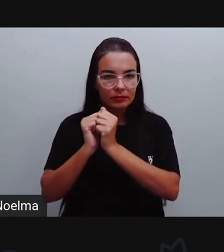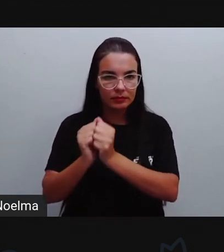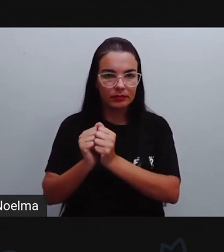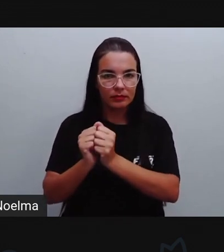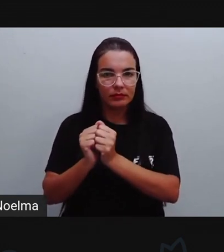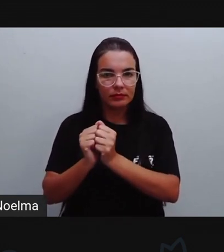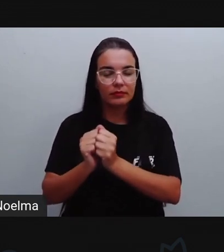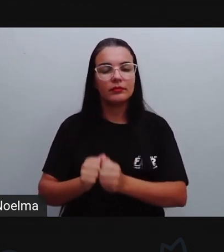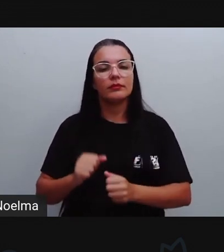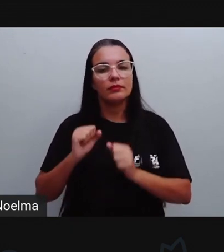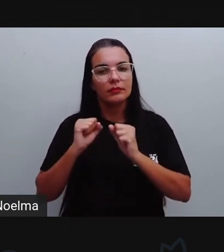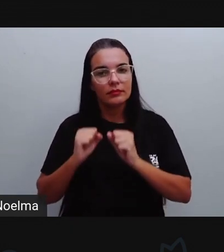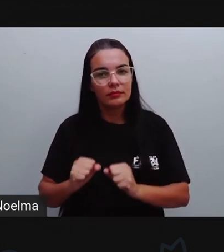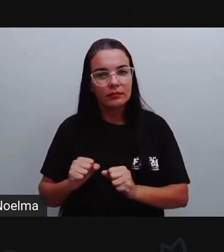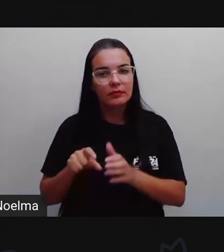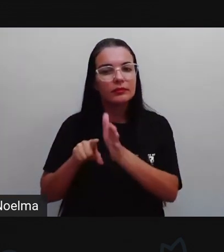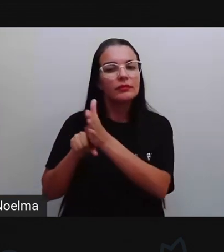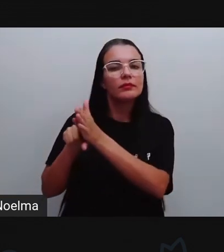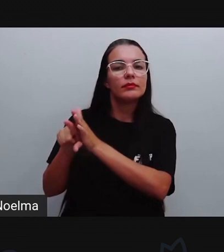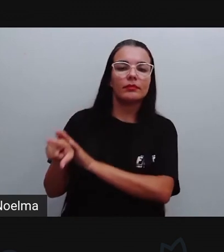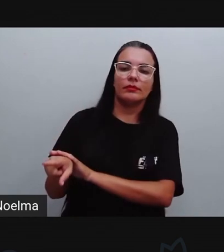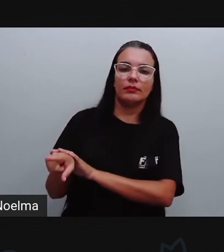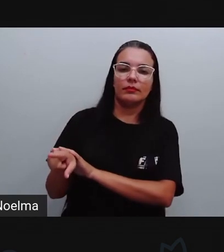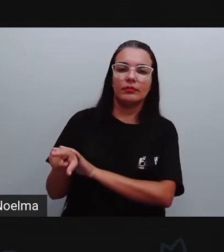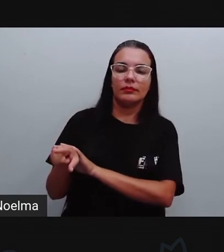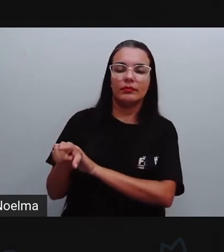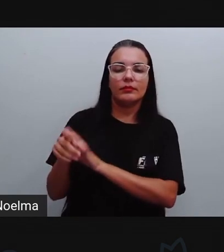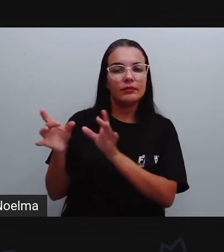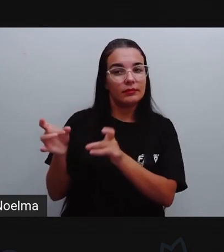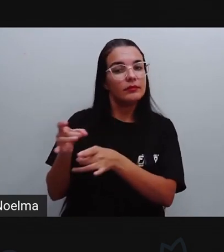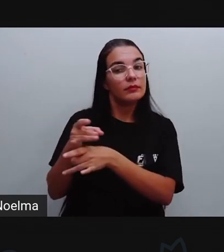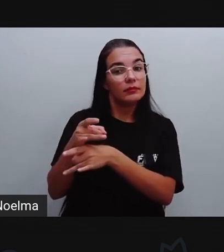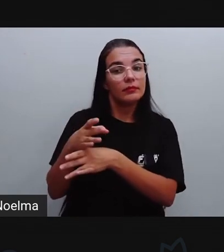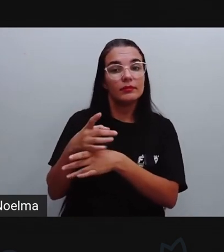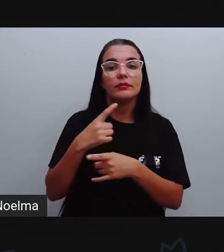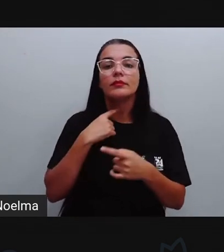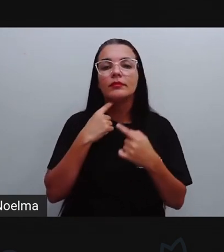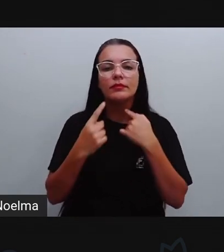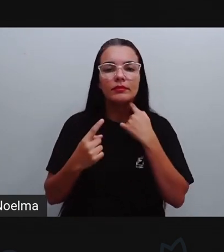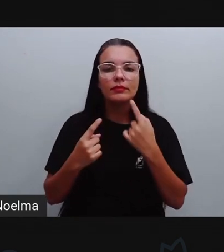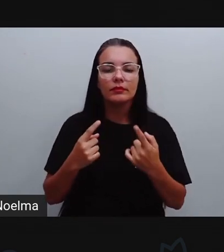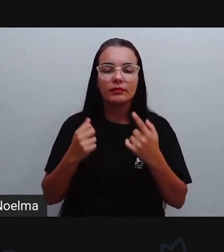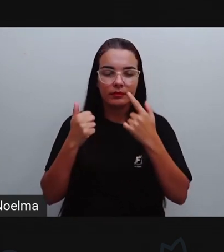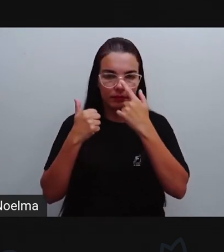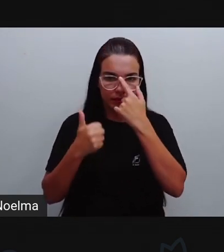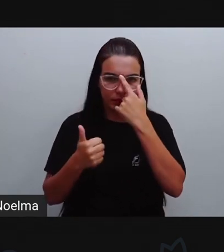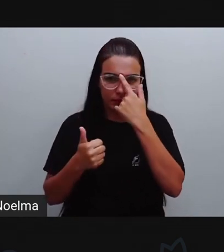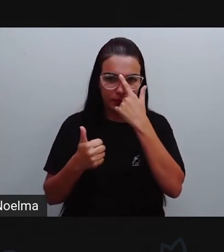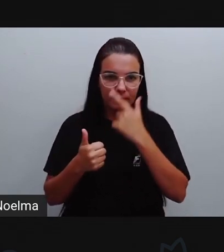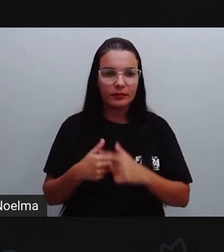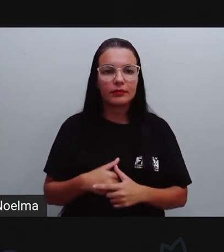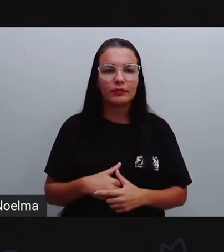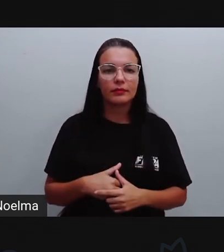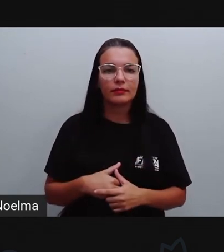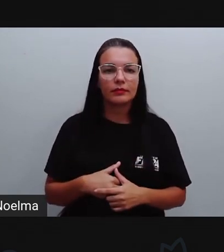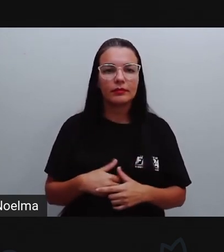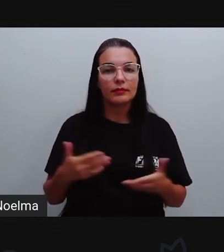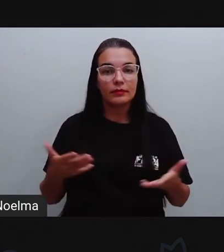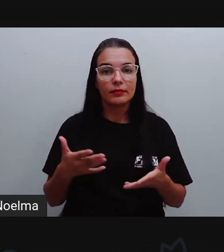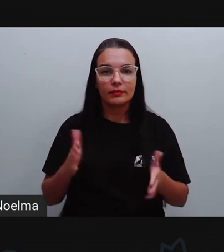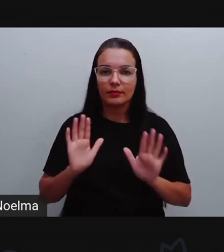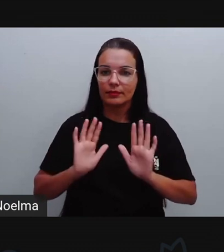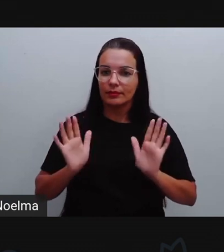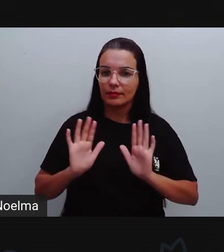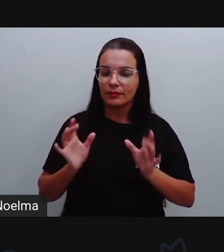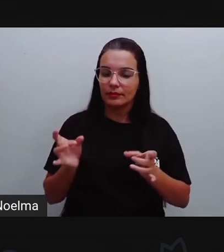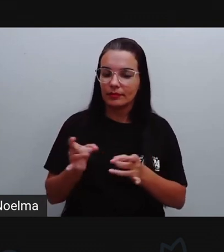seu professor, com a sua professora, vocês poderem, assim, tirarem as dúvidas de vocês, certo? Eu vou ficando